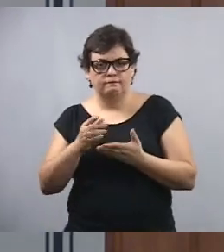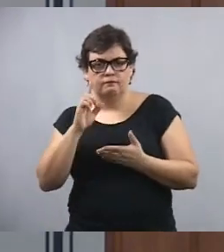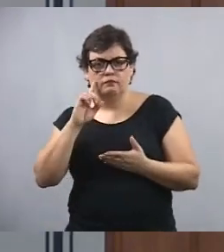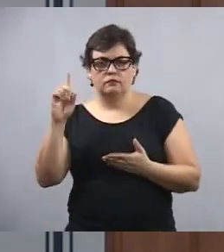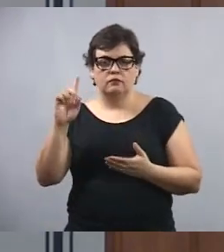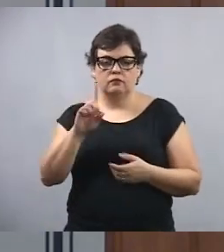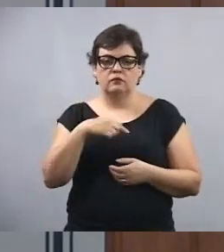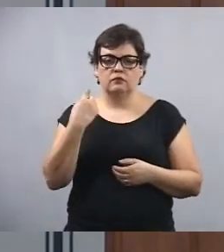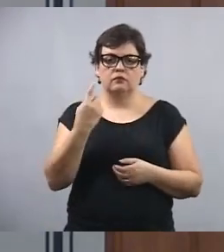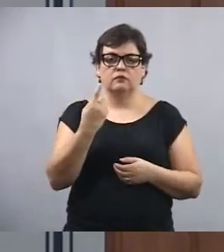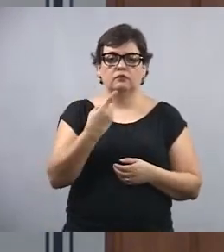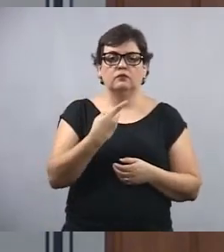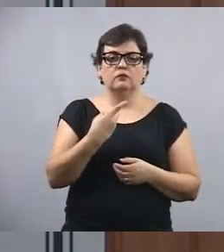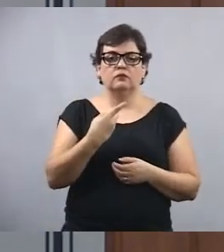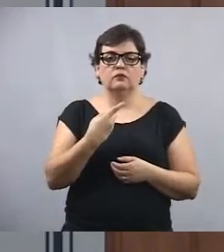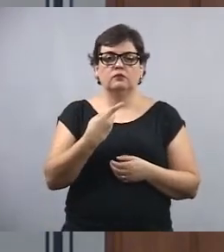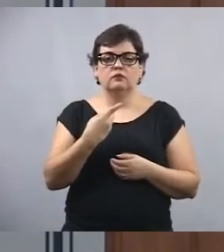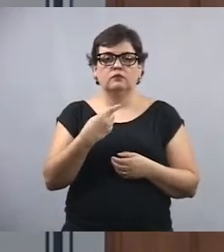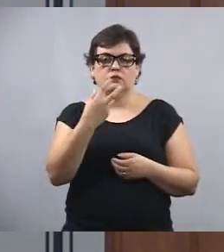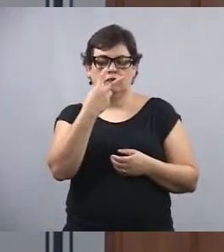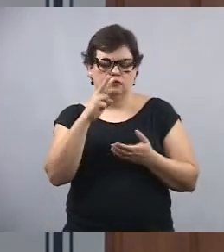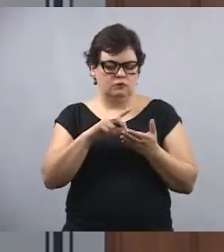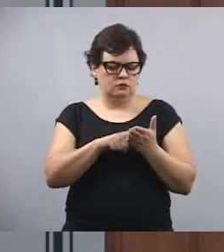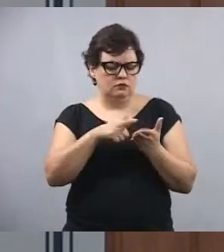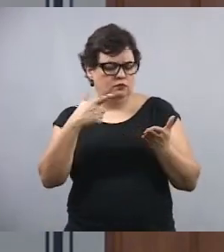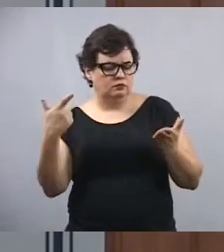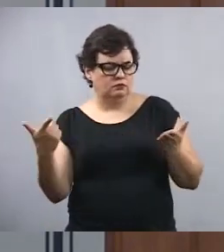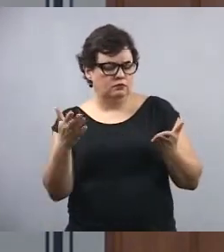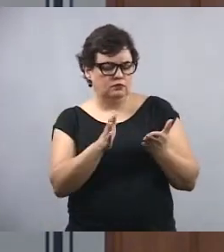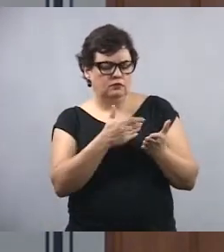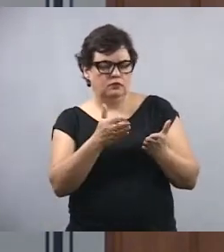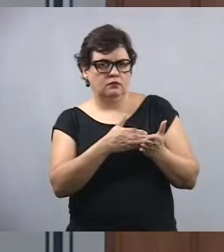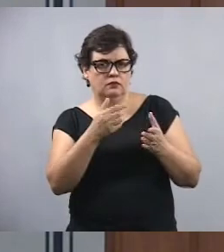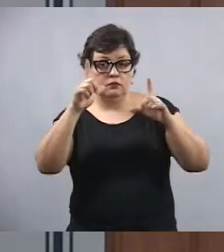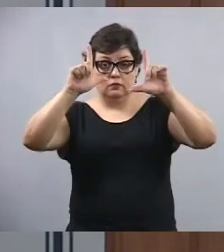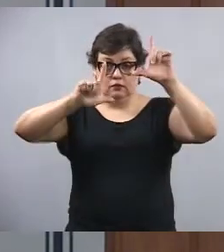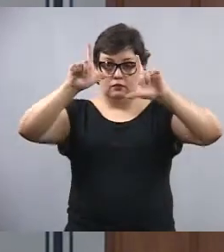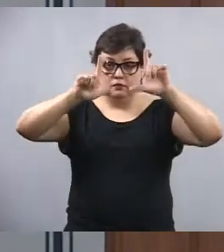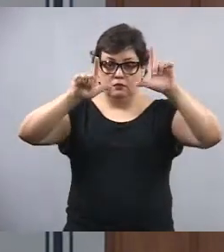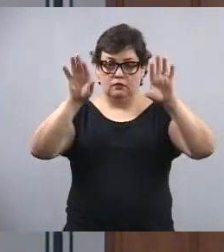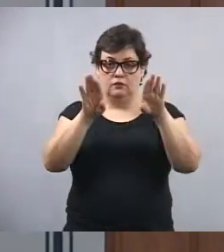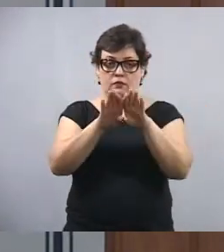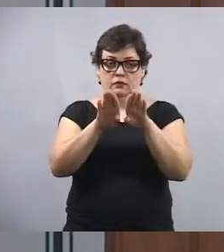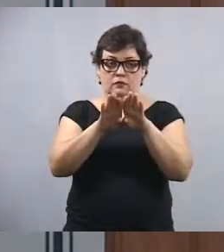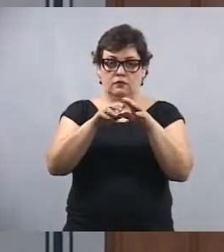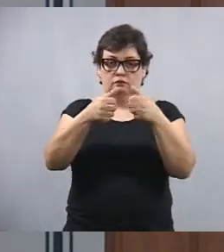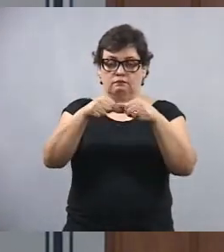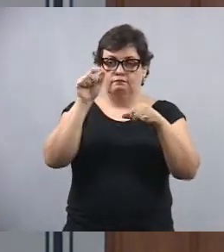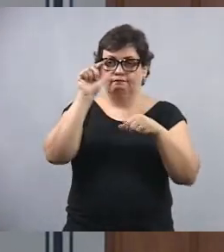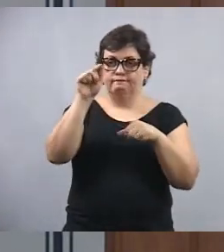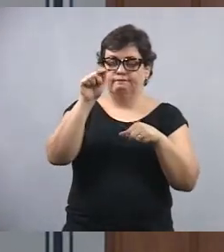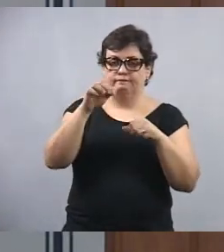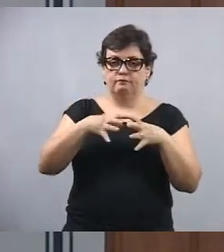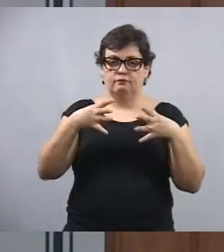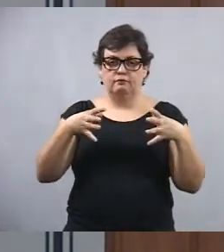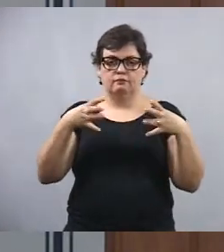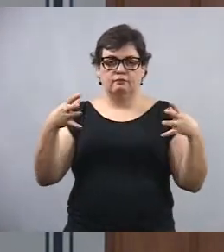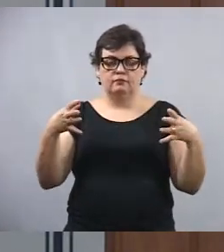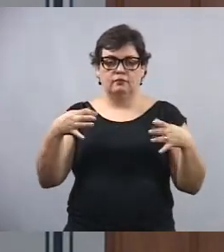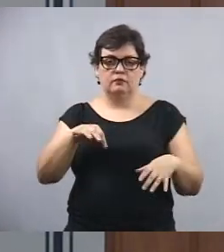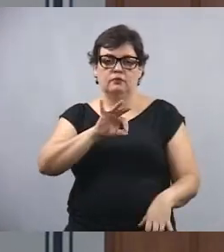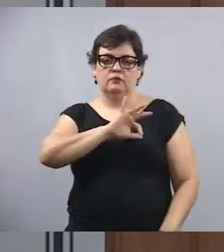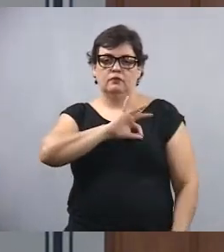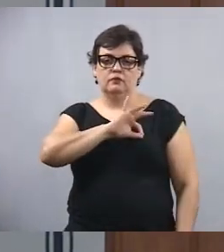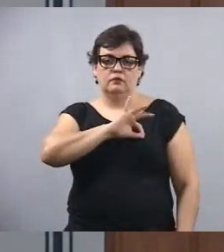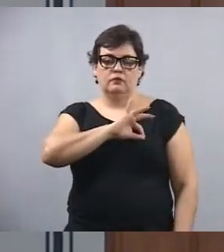nós abrimos as páginas dos jornais e os noticiários, o vereador Marcos Rezende, está lá, é a polícia militar,